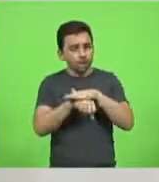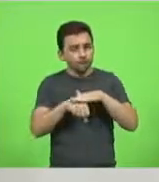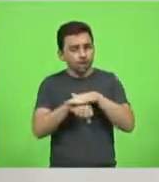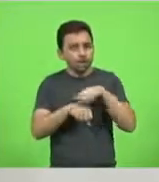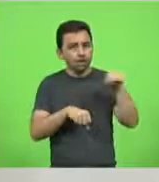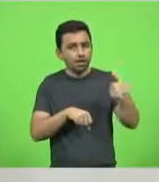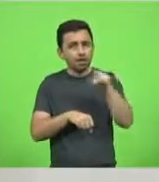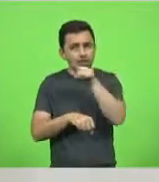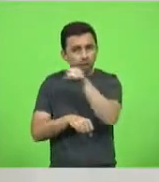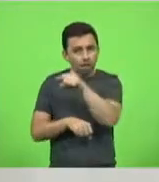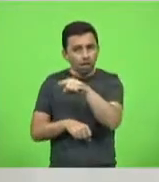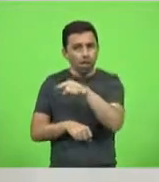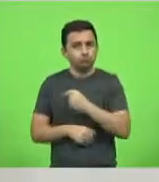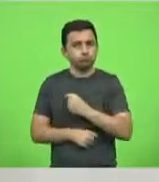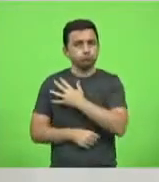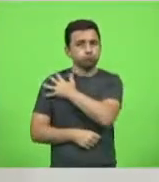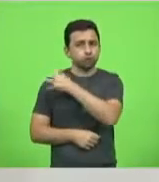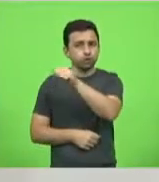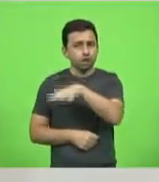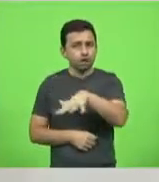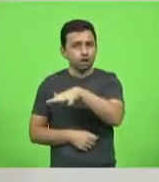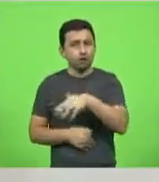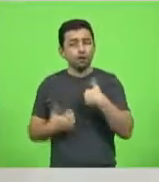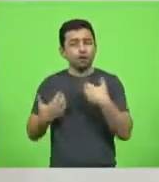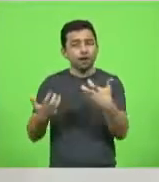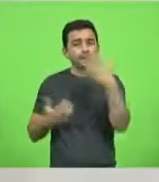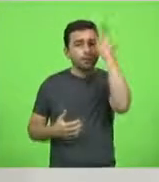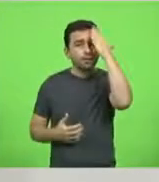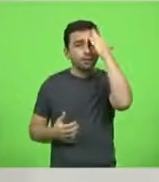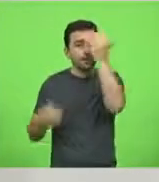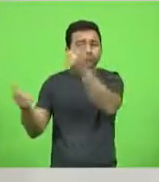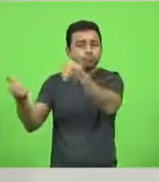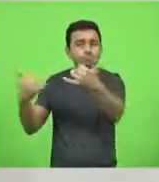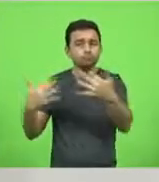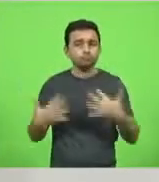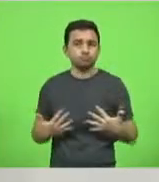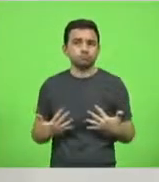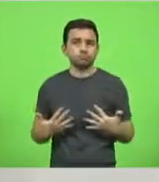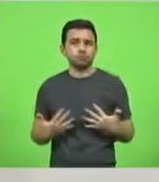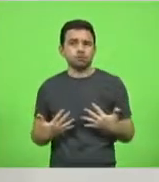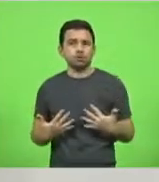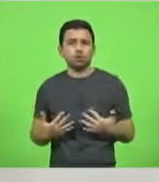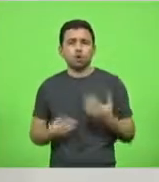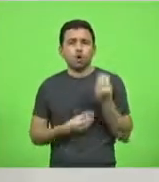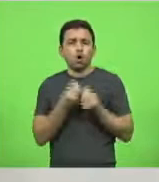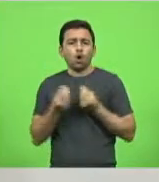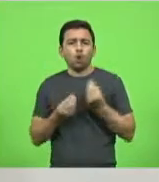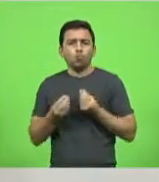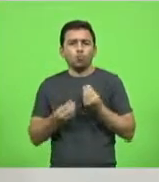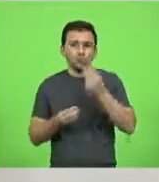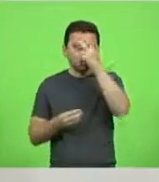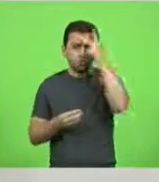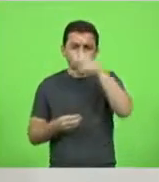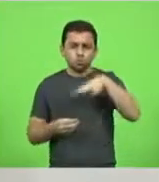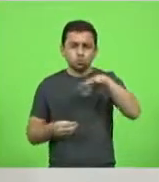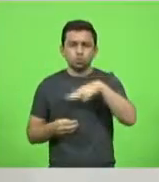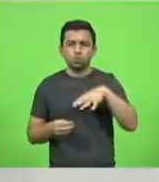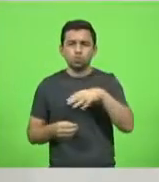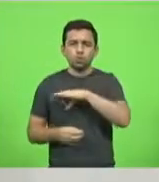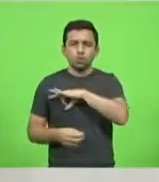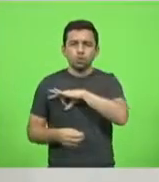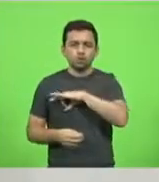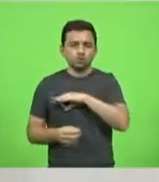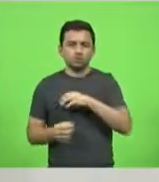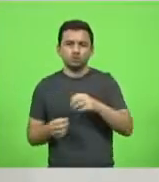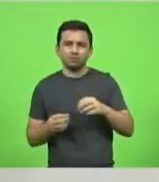porque eu vou aguardar ainda as explicações em relação à distribuição de efetivo. Isso tem que ser feito